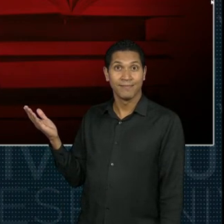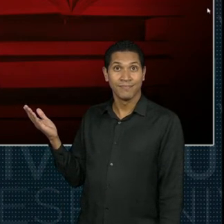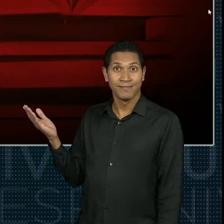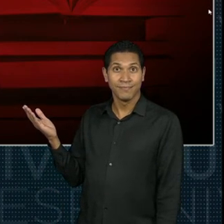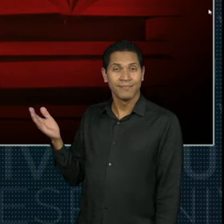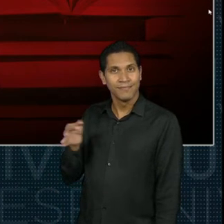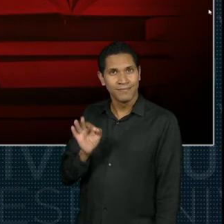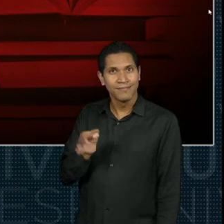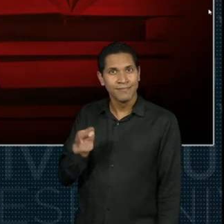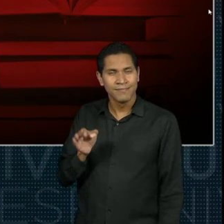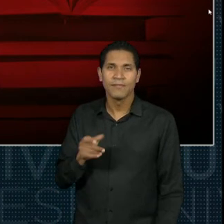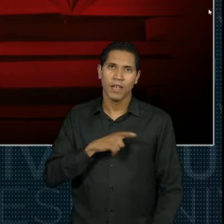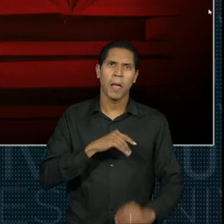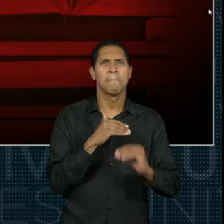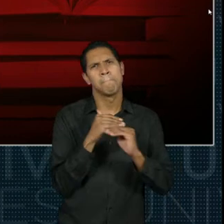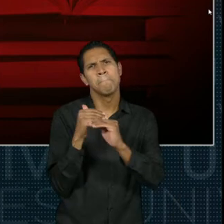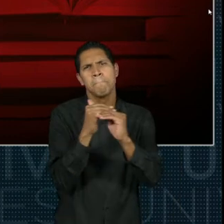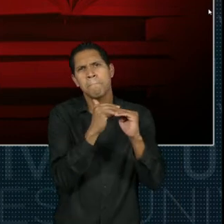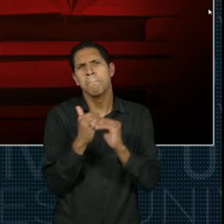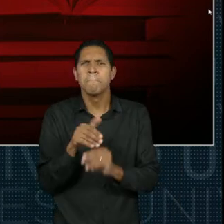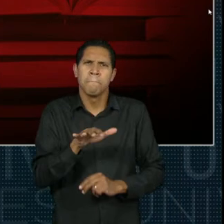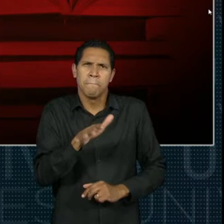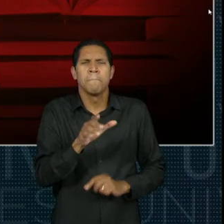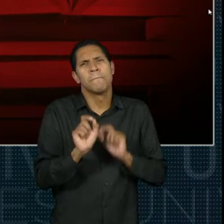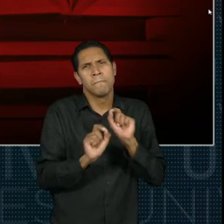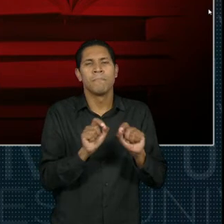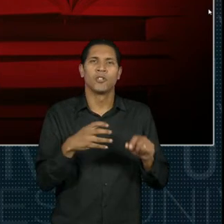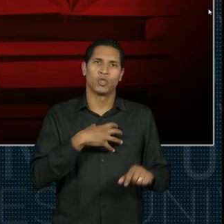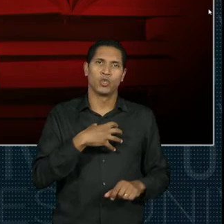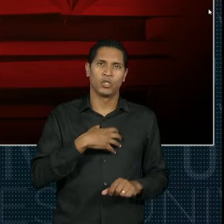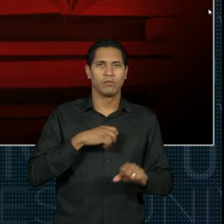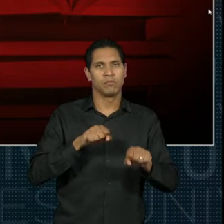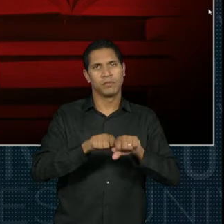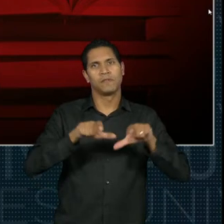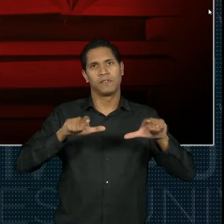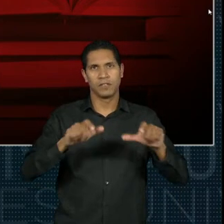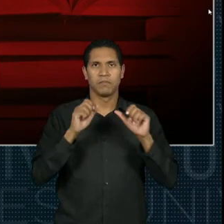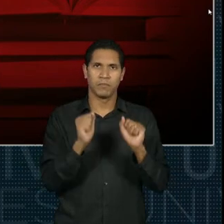Certo? Esse aqui seria um padrão de certificado que a gente espera.